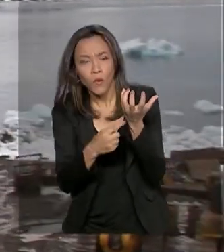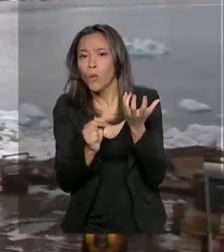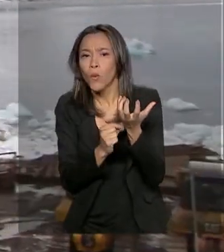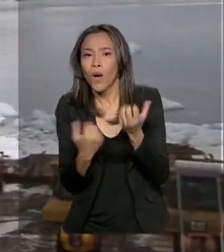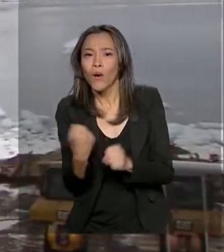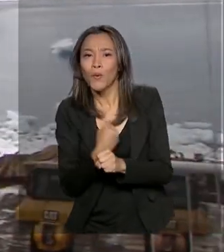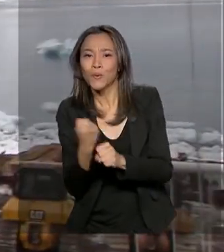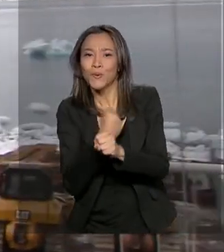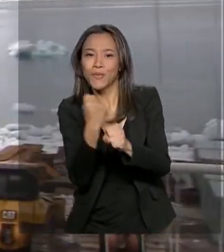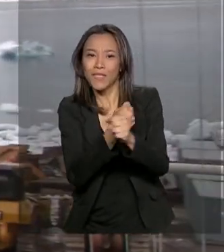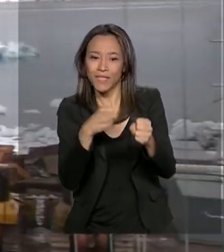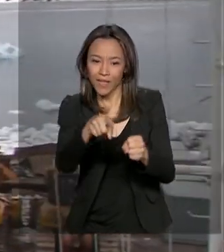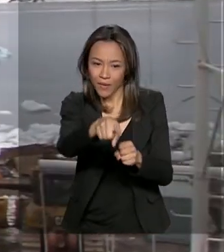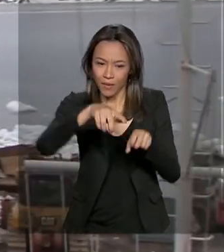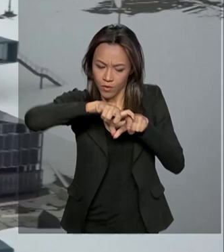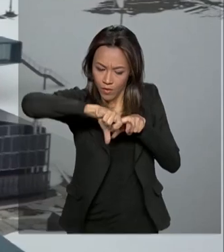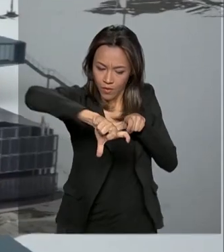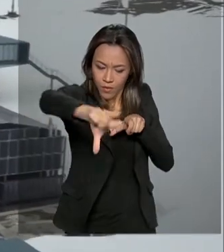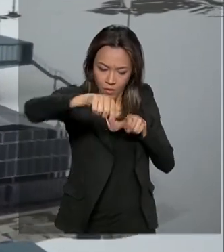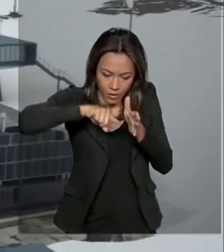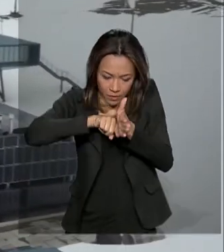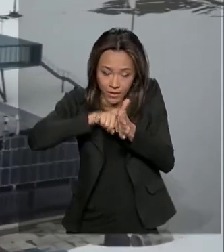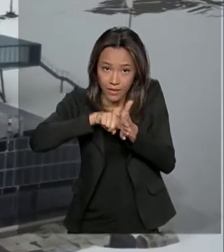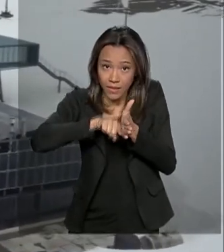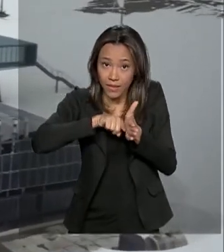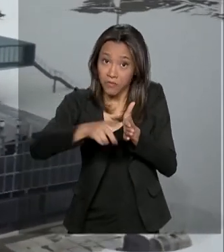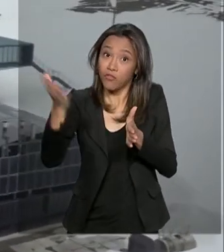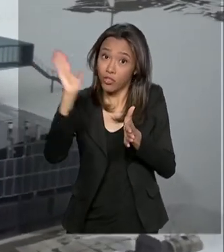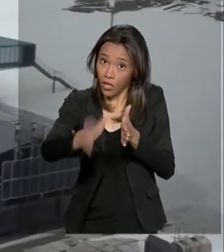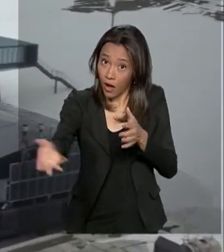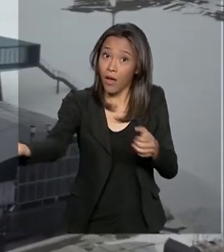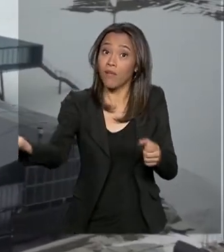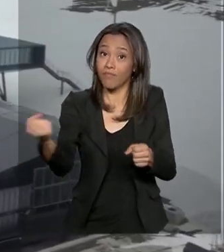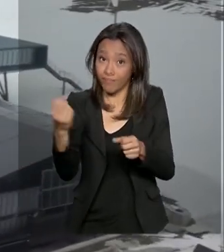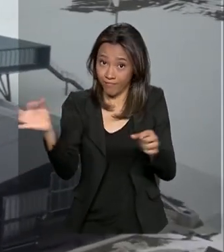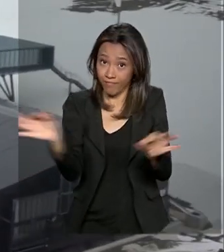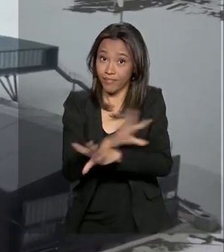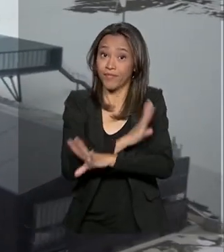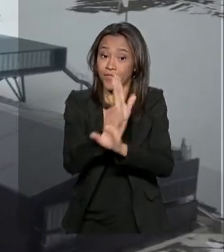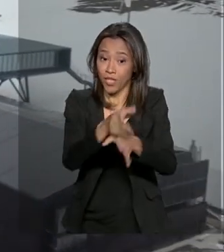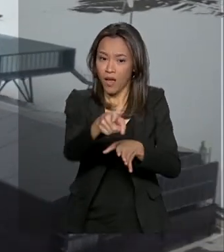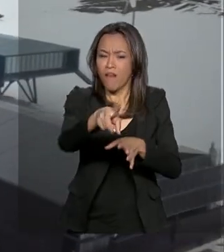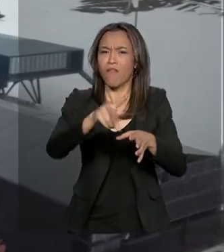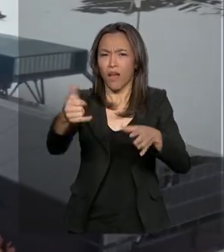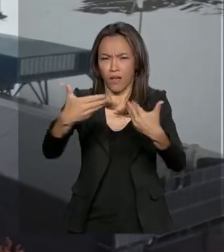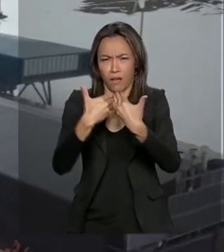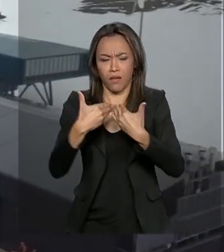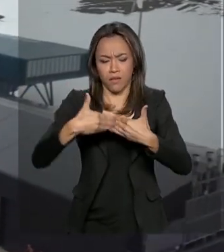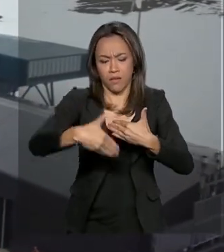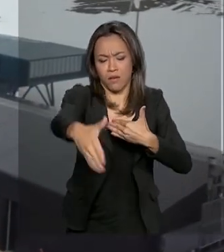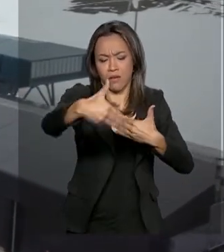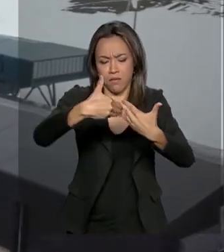Estação Comandante Ferraz foi concluído. A nova Casa do Brasil no continente gelado deve ser inaugurada em janeiro.